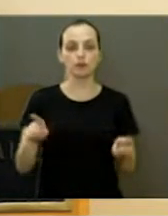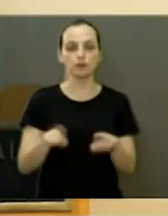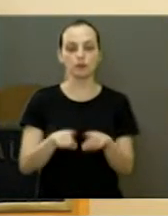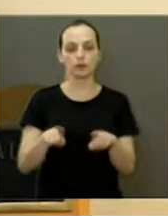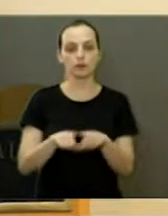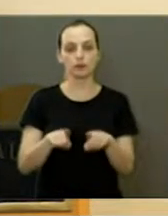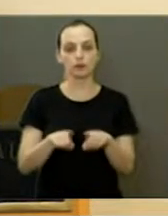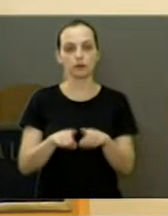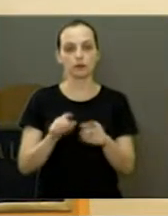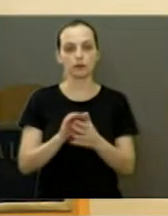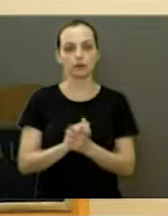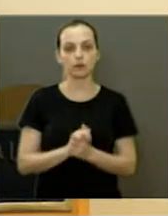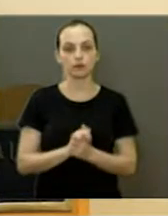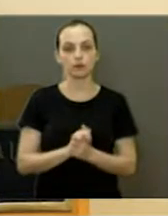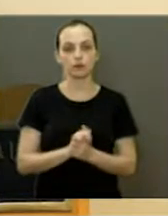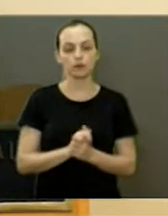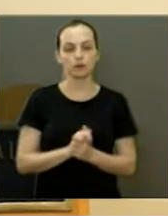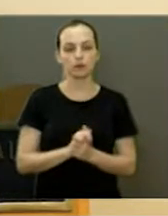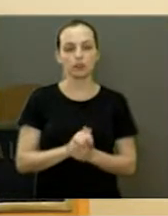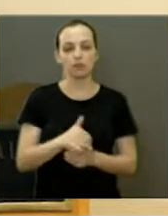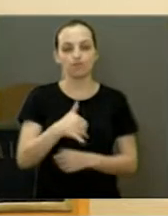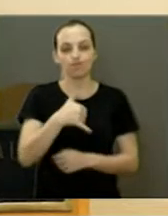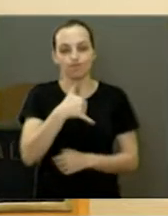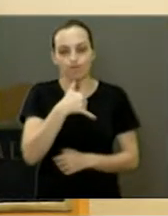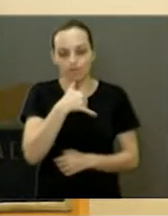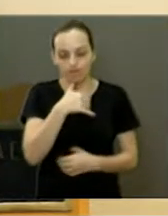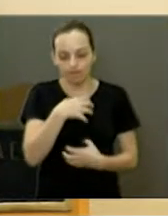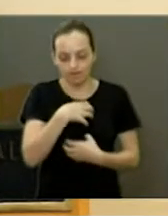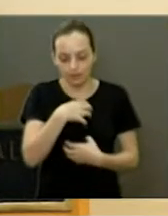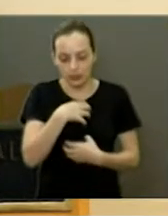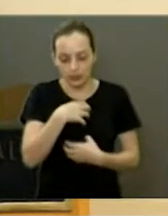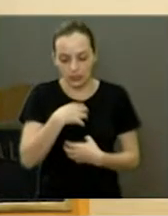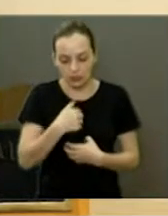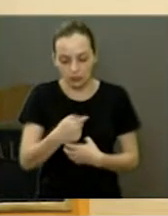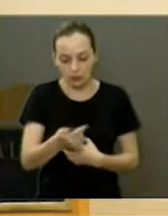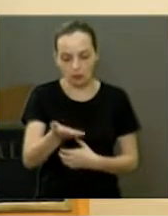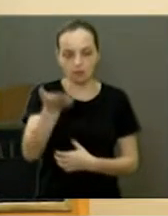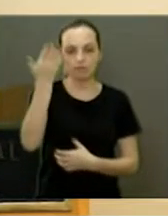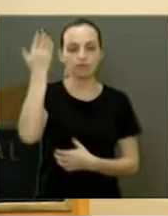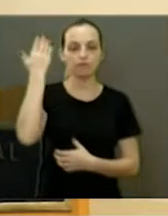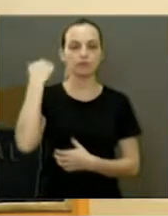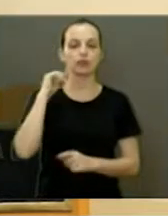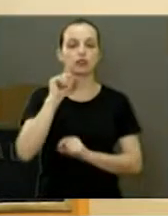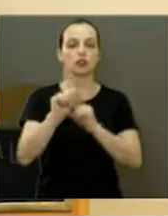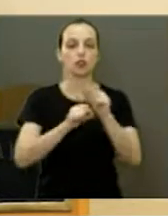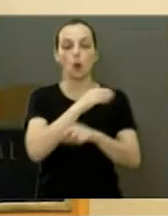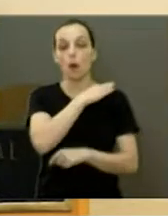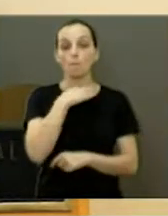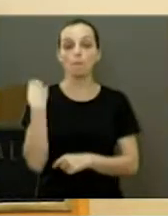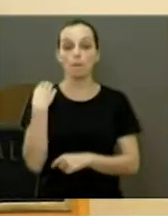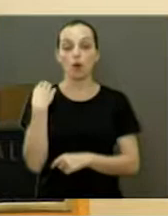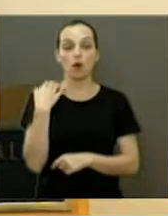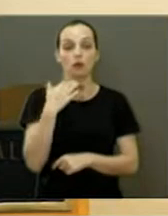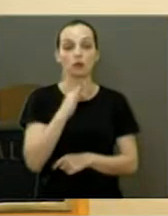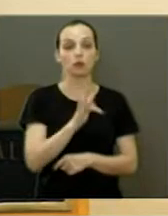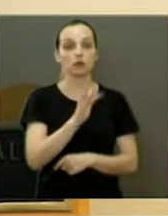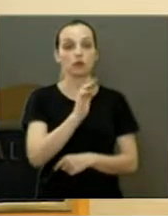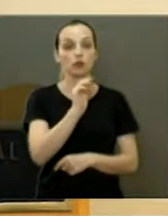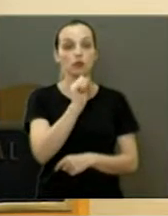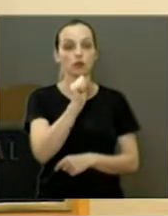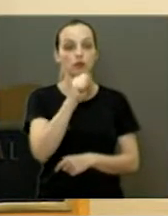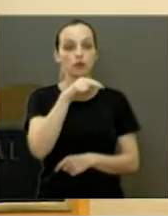Também, eu tive muita tristeza, a semana passada, com o falecimento do Francisco Nigro.